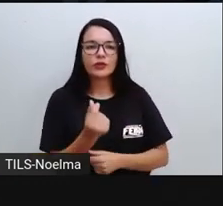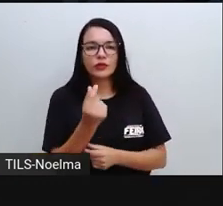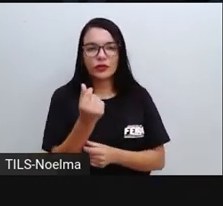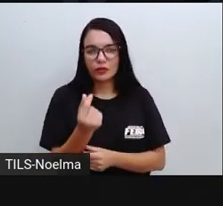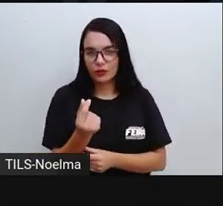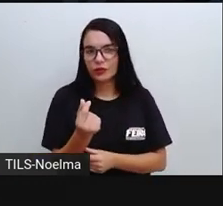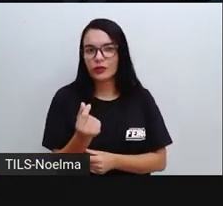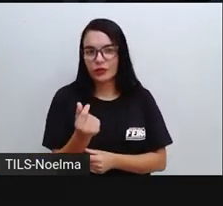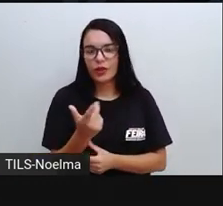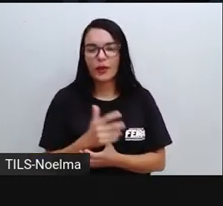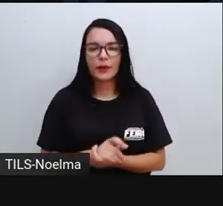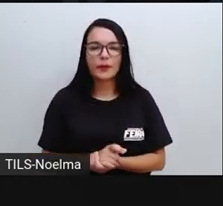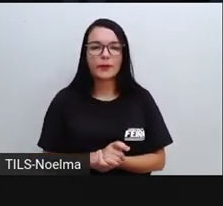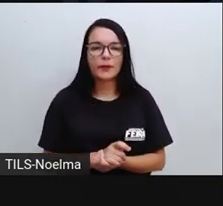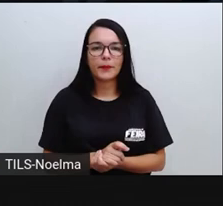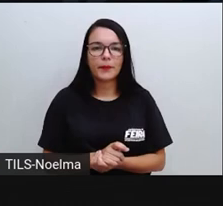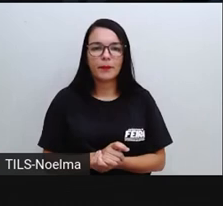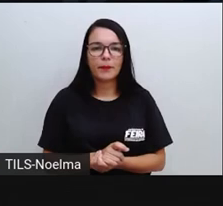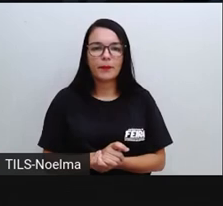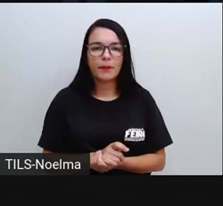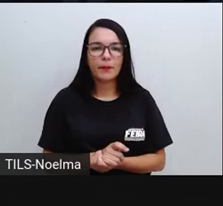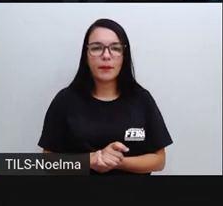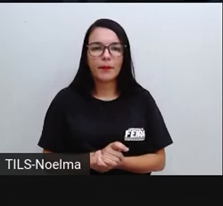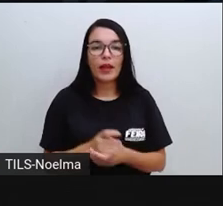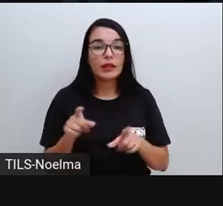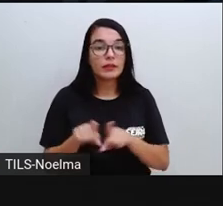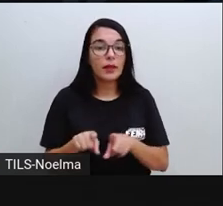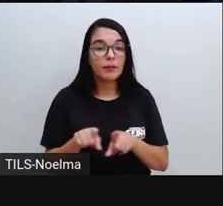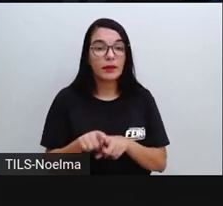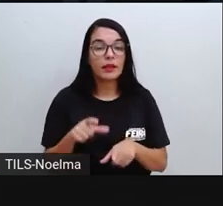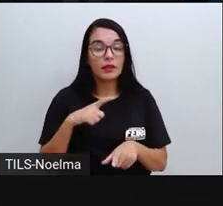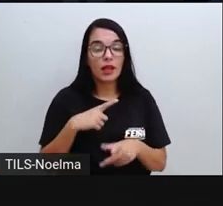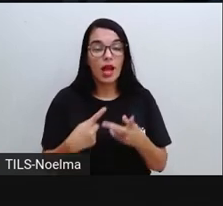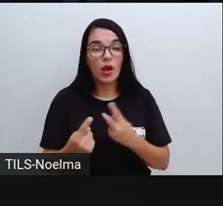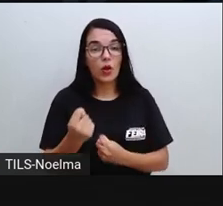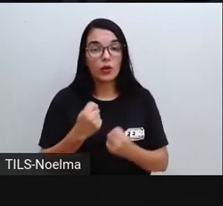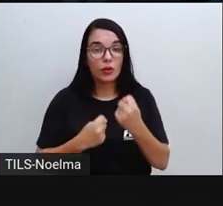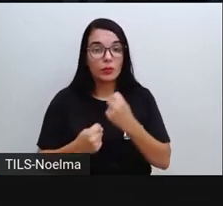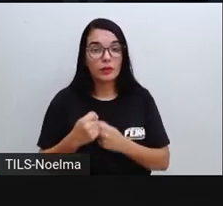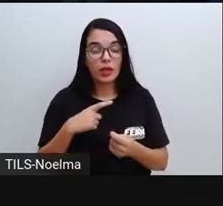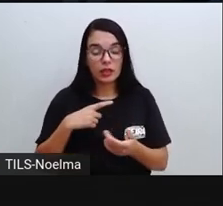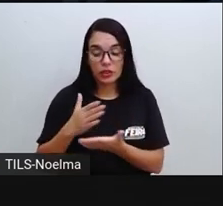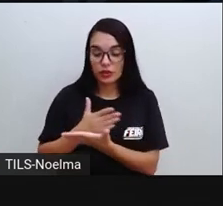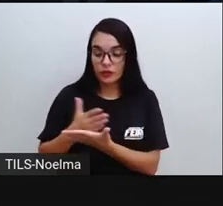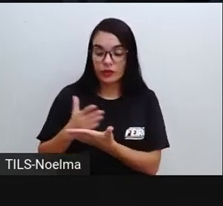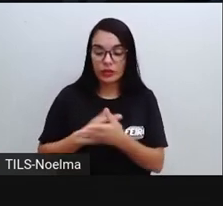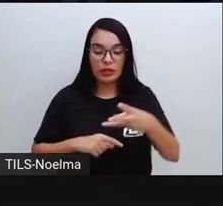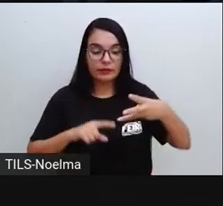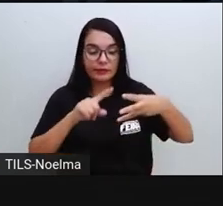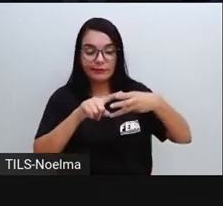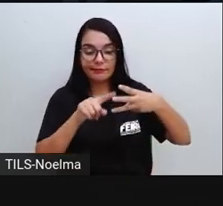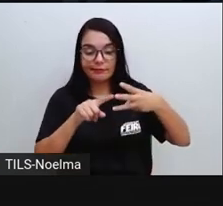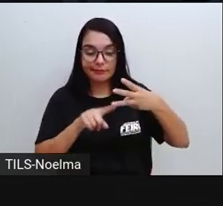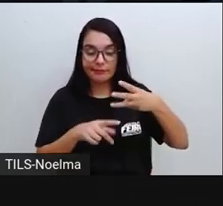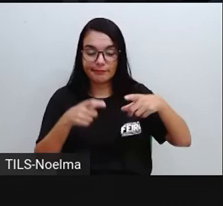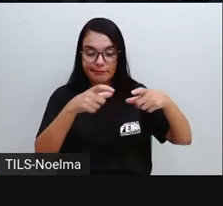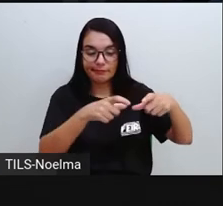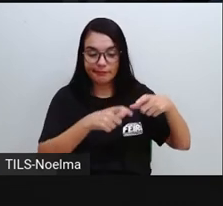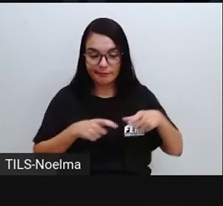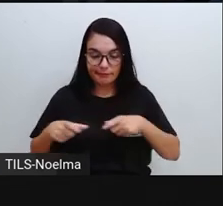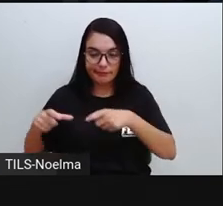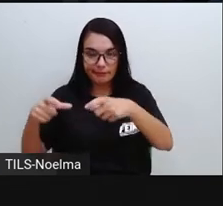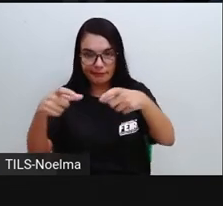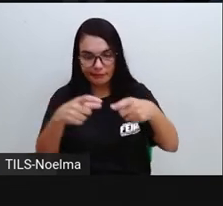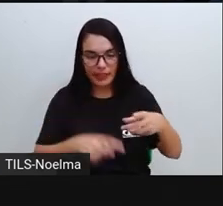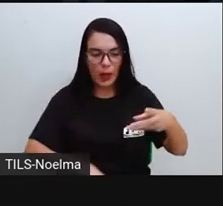neste caso, dinheiro. Aprenderam também que a economia é comumente dividida em setores, onde a gente tem